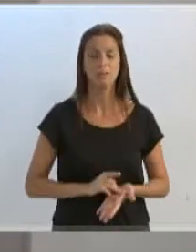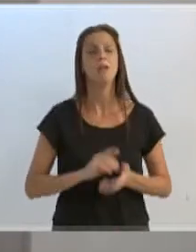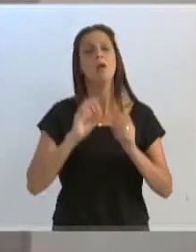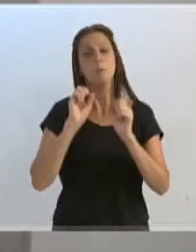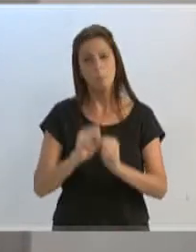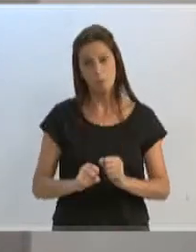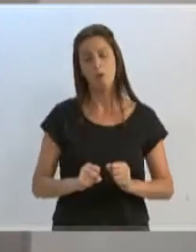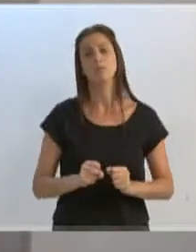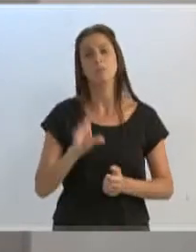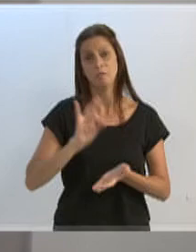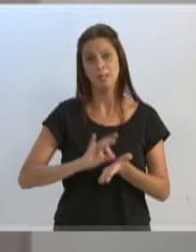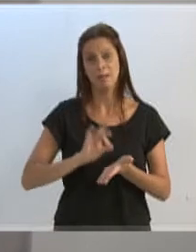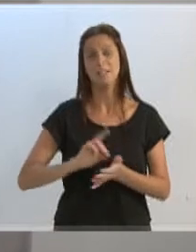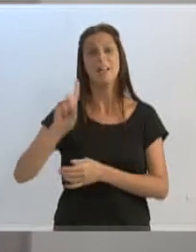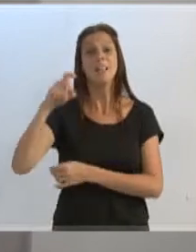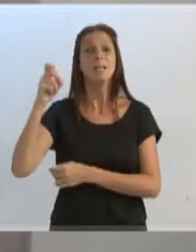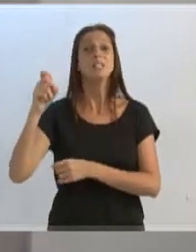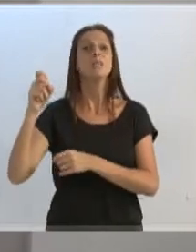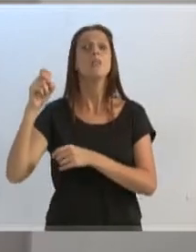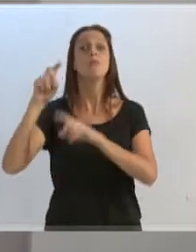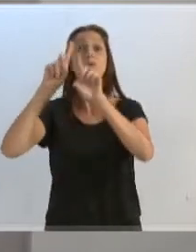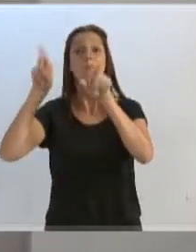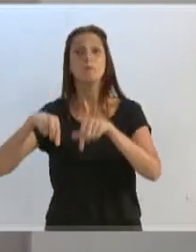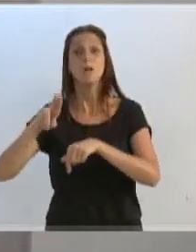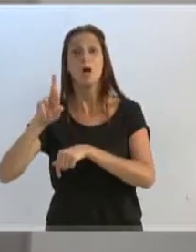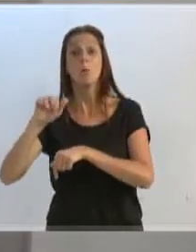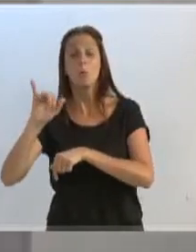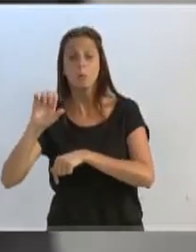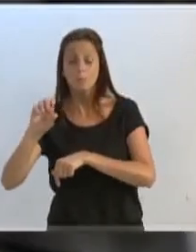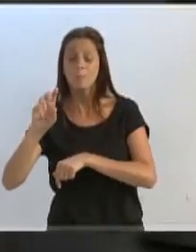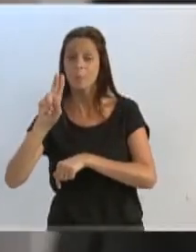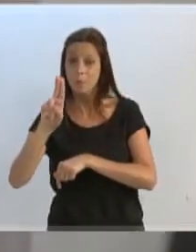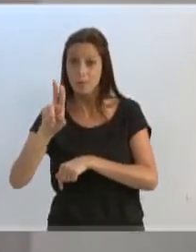recontratar essa mão de obra. Obrigado. Obrigado.